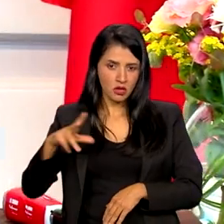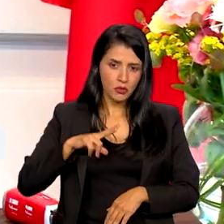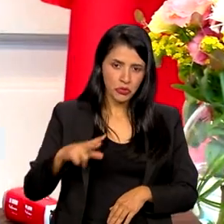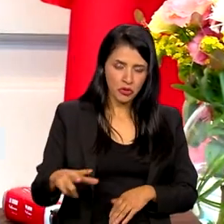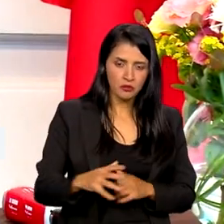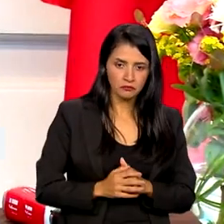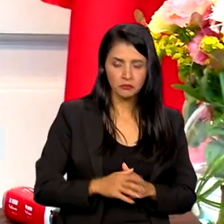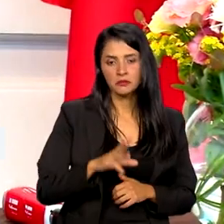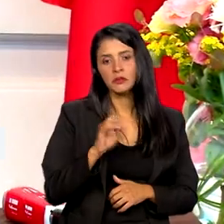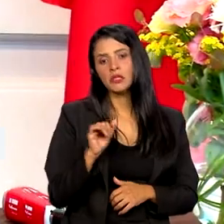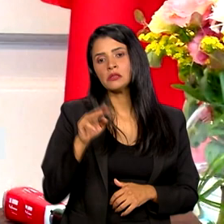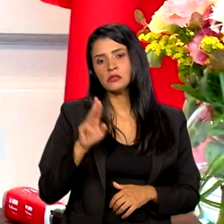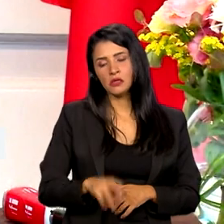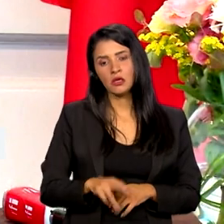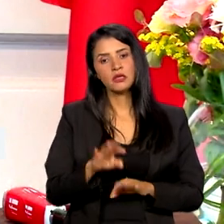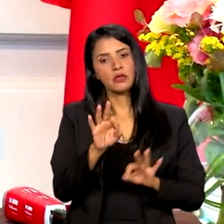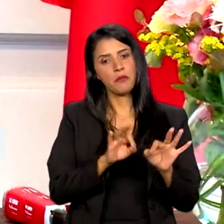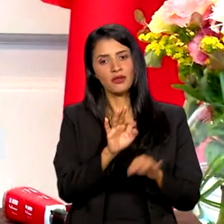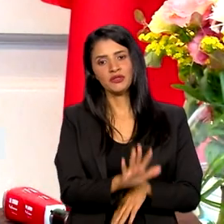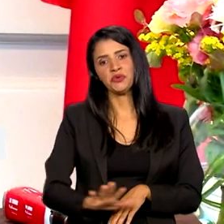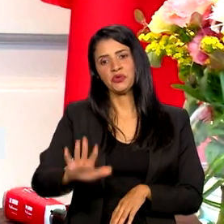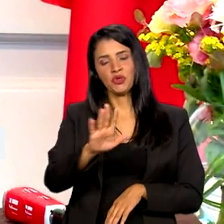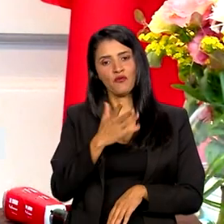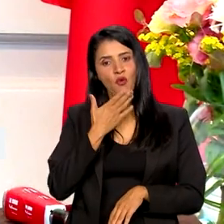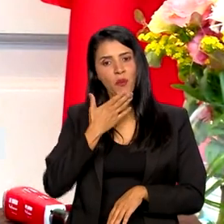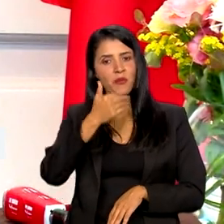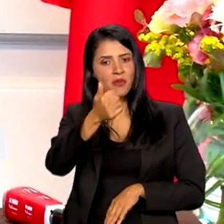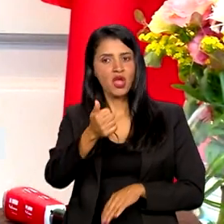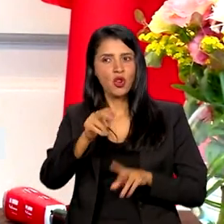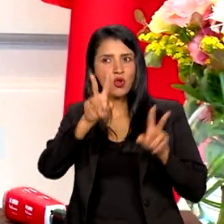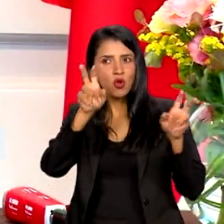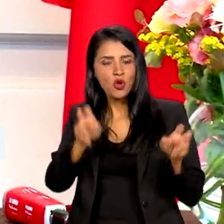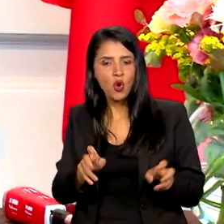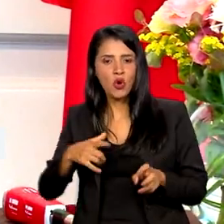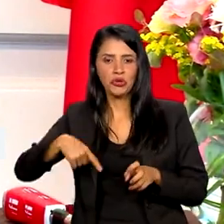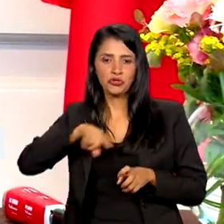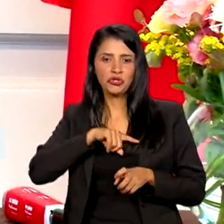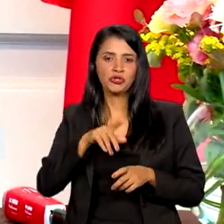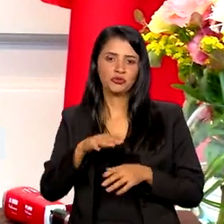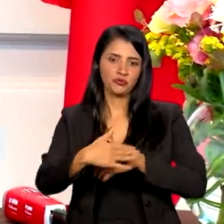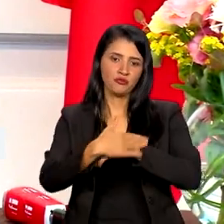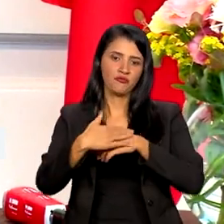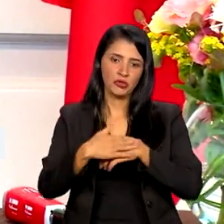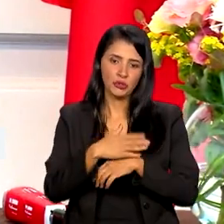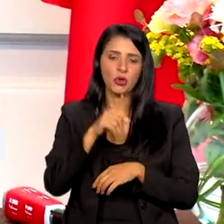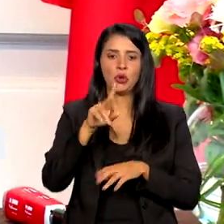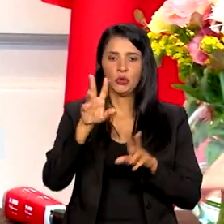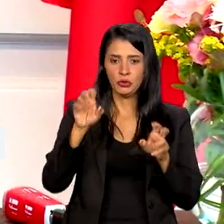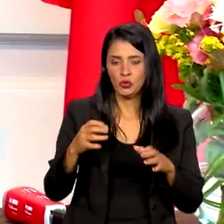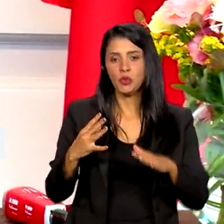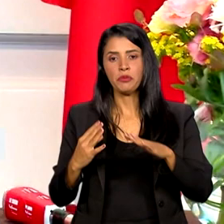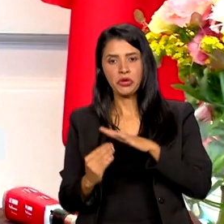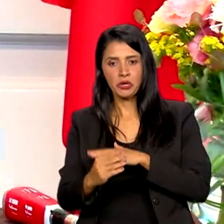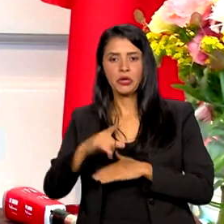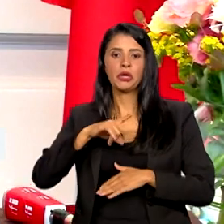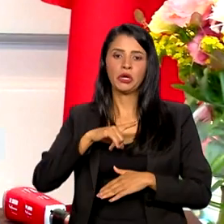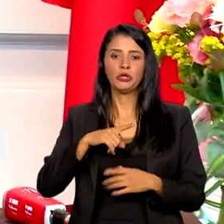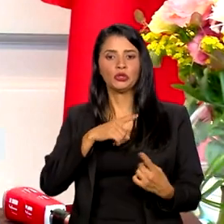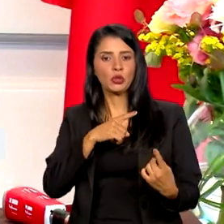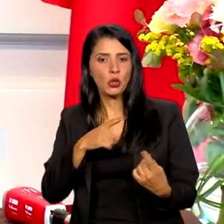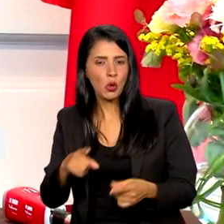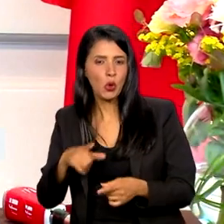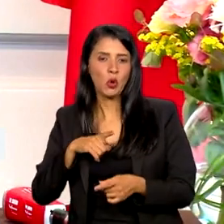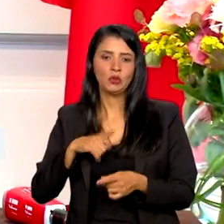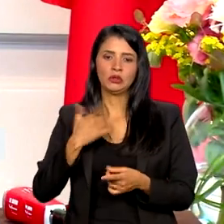Nacional foi o que mediou, foi o maior tópico, né? A situação dos imigrantes, a situação do combate ao racismo e xenofobia,